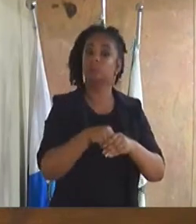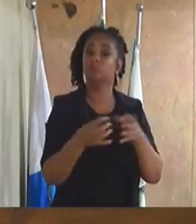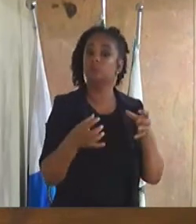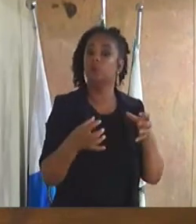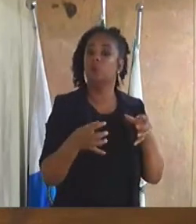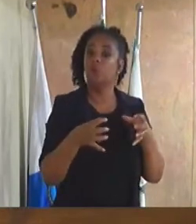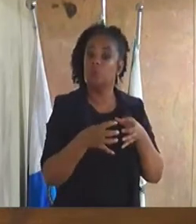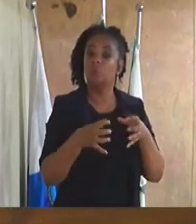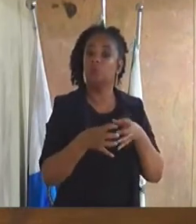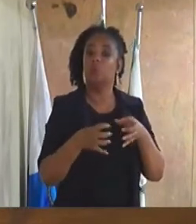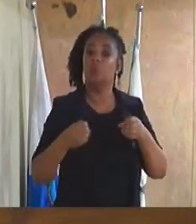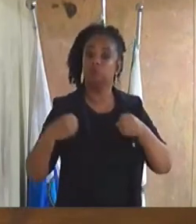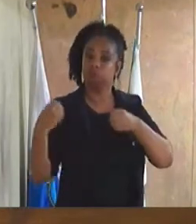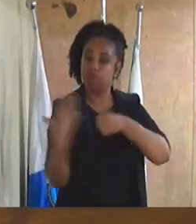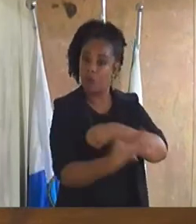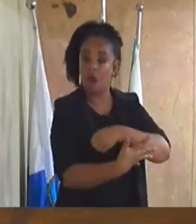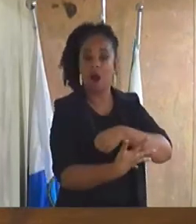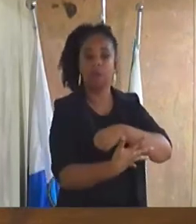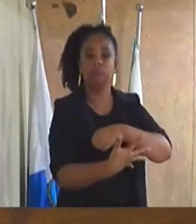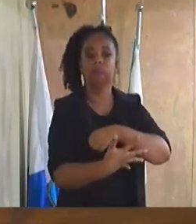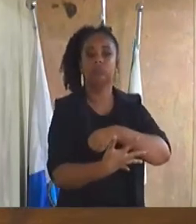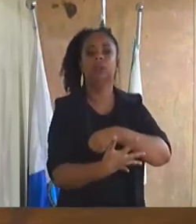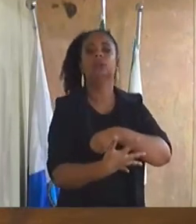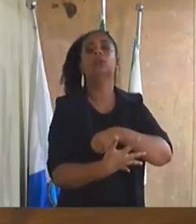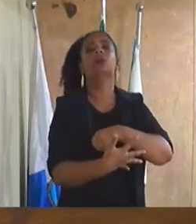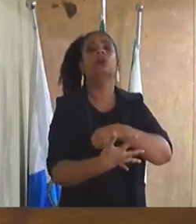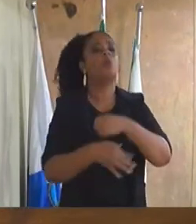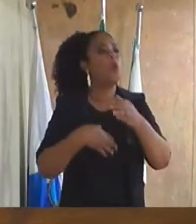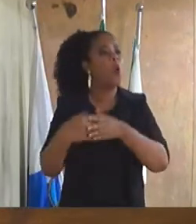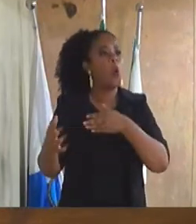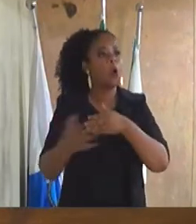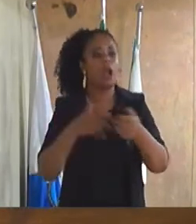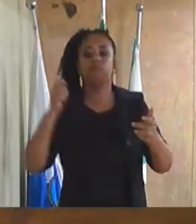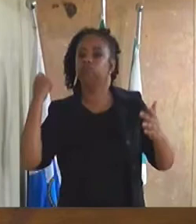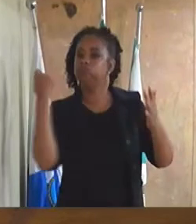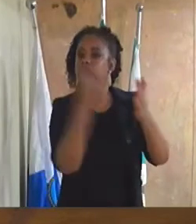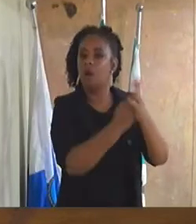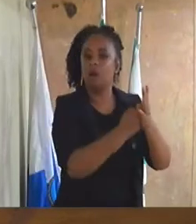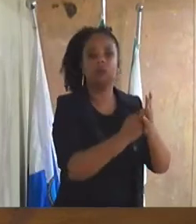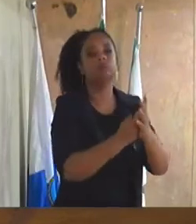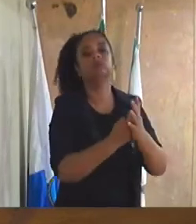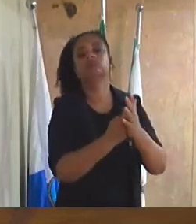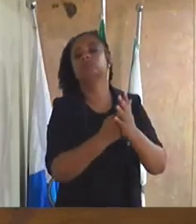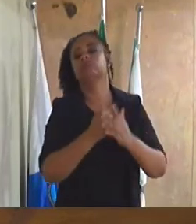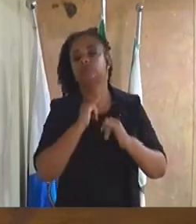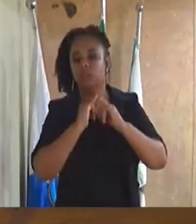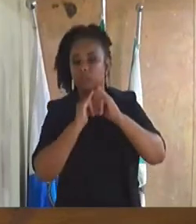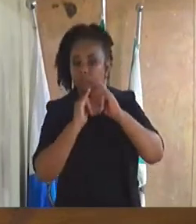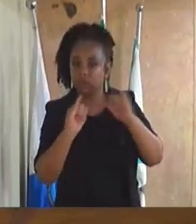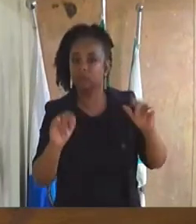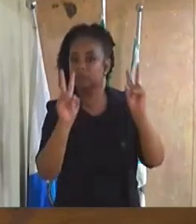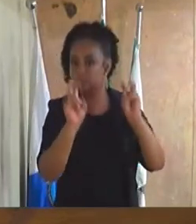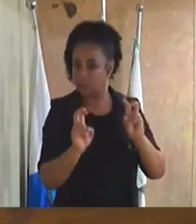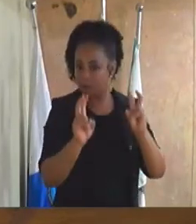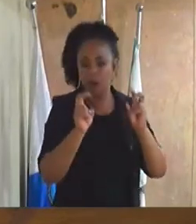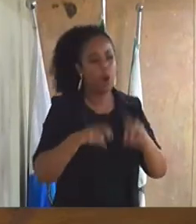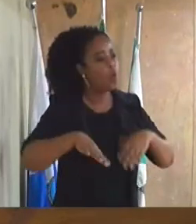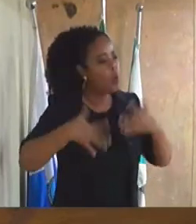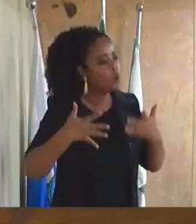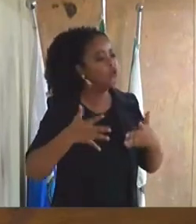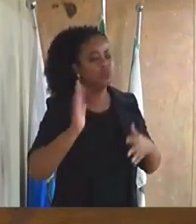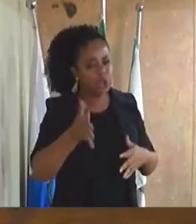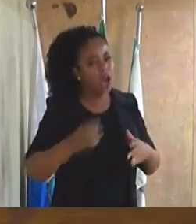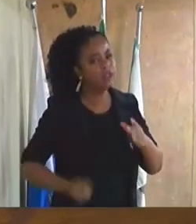incluindo quaisquer denúncias ou apontamentos acerca do assunto quando se existe uma comissão em